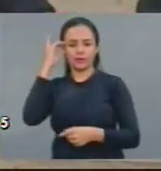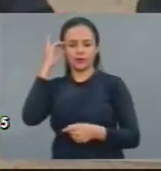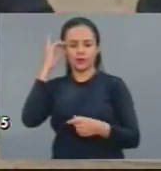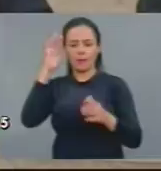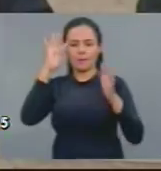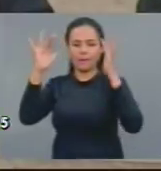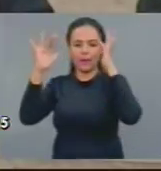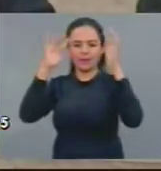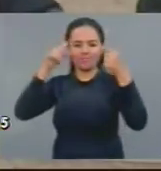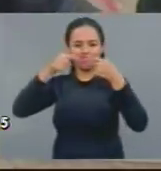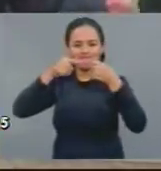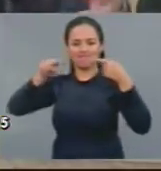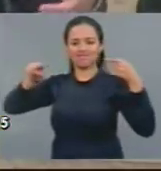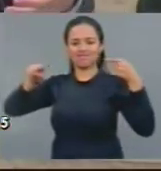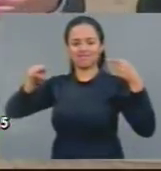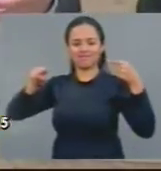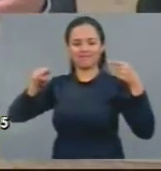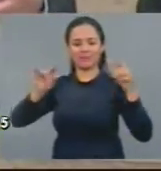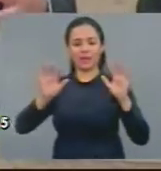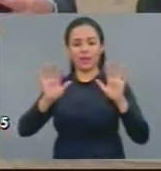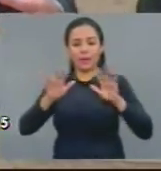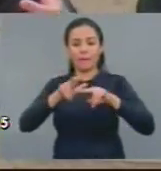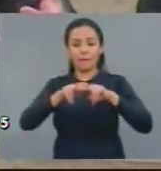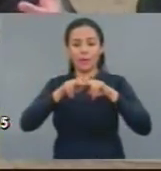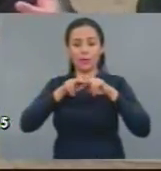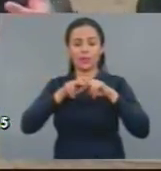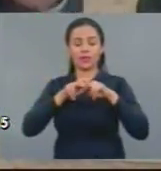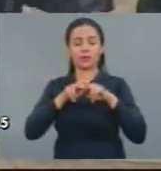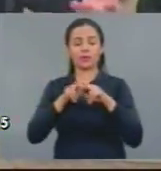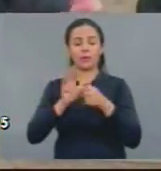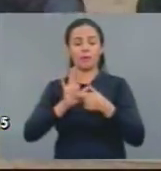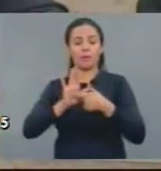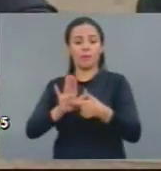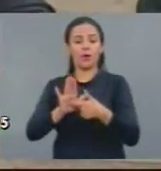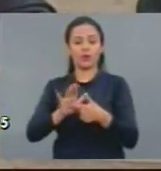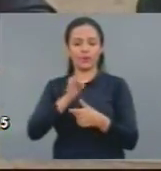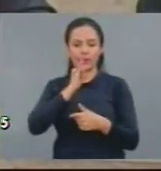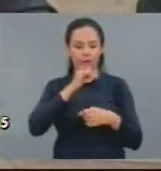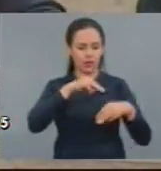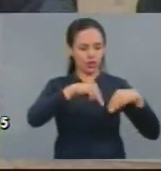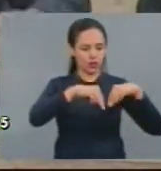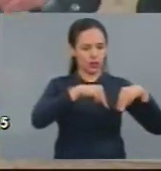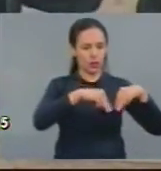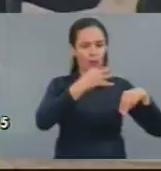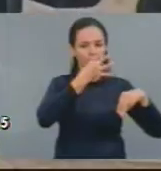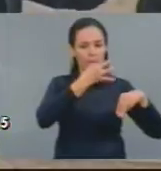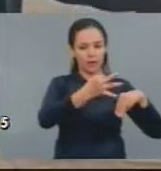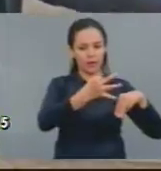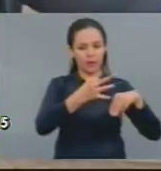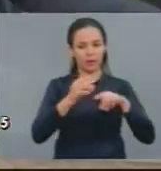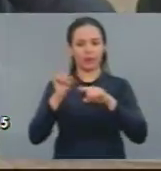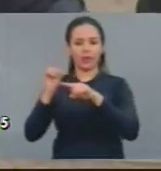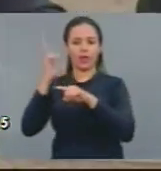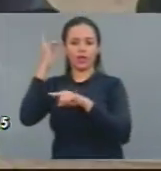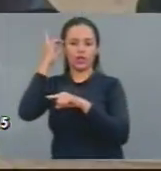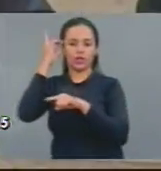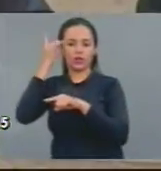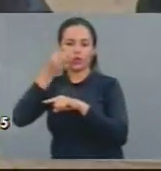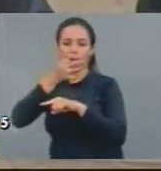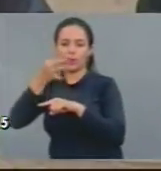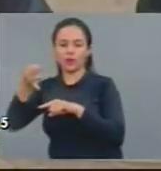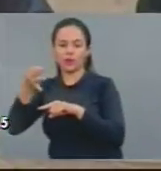e como a presidente, e você tem uma dicotomia hoje dentro do governo, o ministro diz uma coisa, o outro vai e desfaz. A presidente alisa,